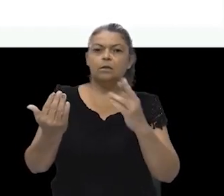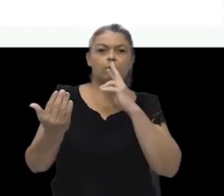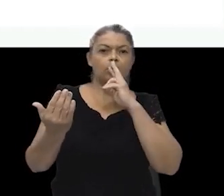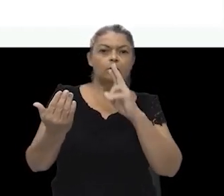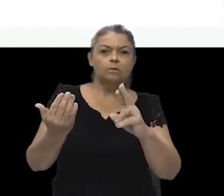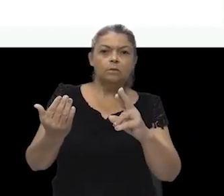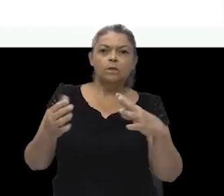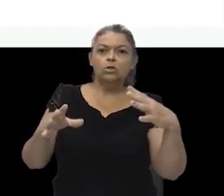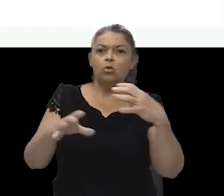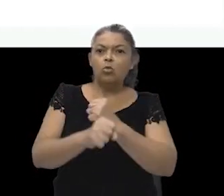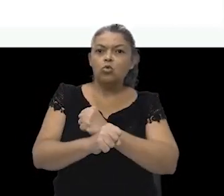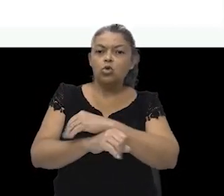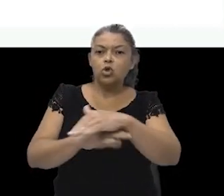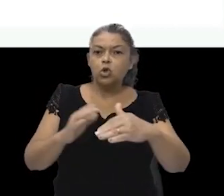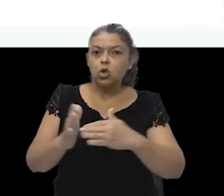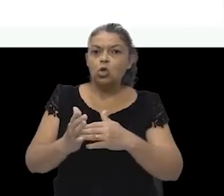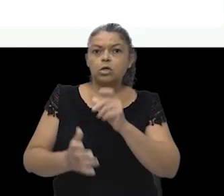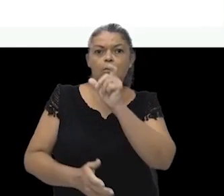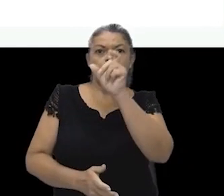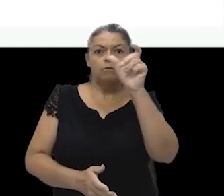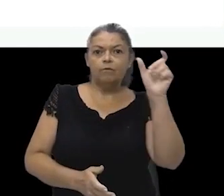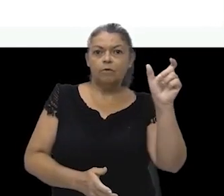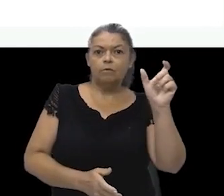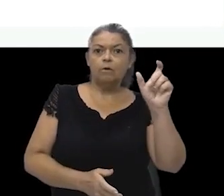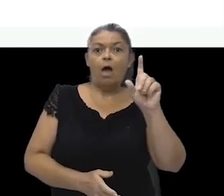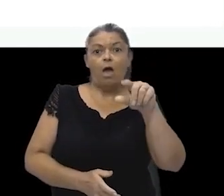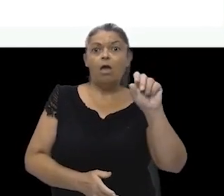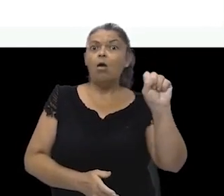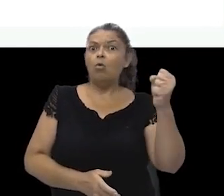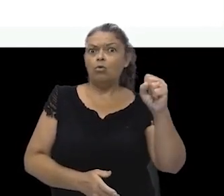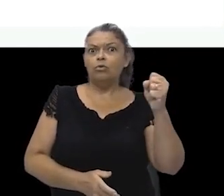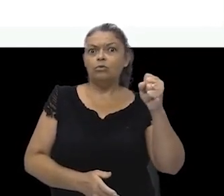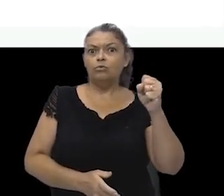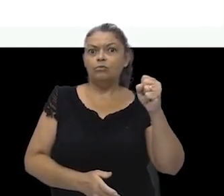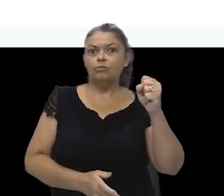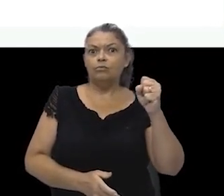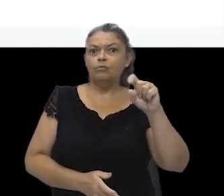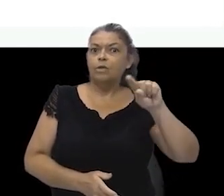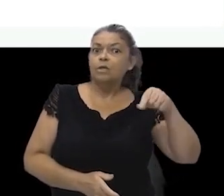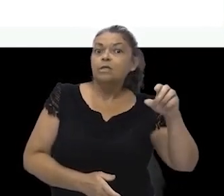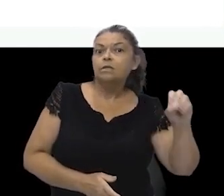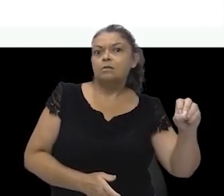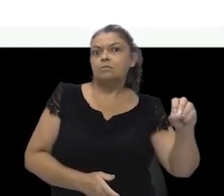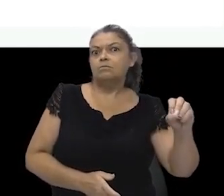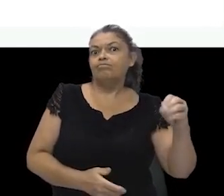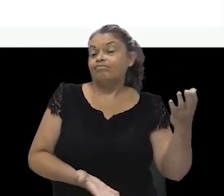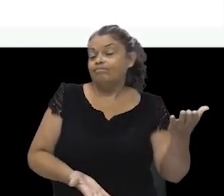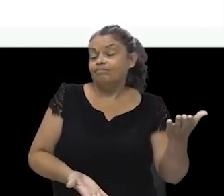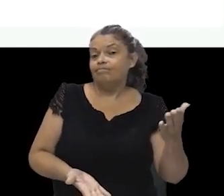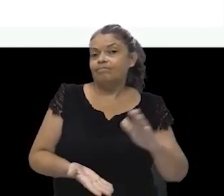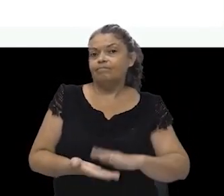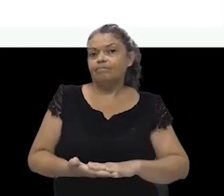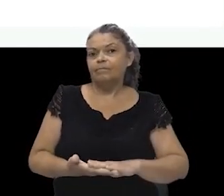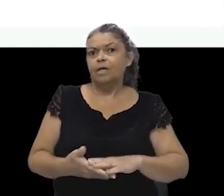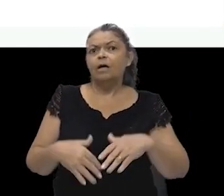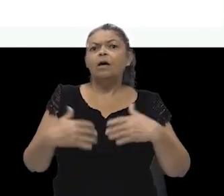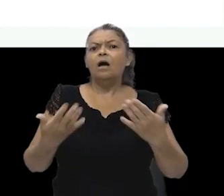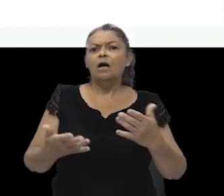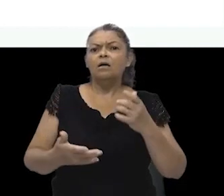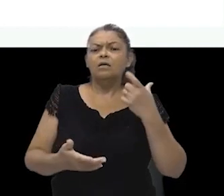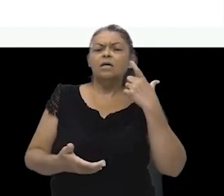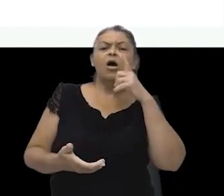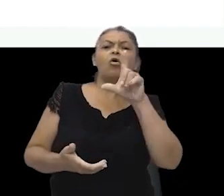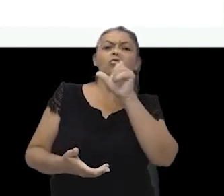total de fichas, é 8 décimos. Ah, Danda, e com aquelas que não são